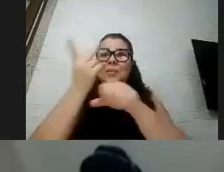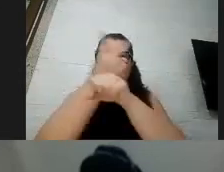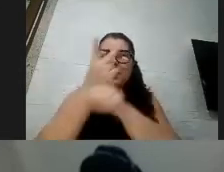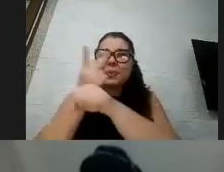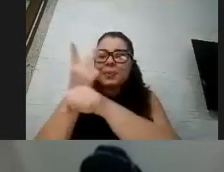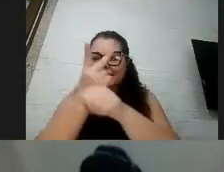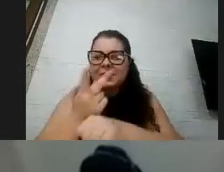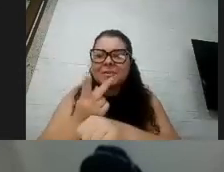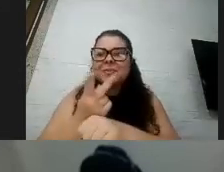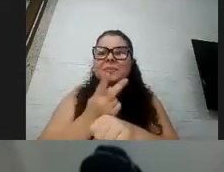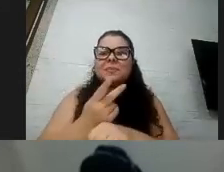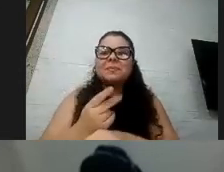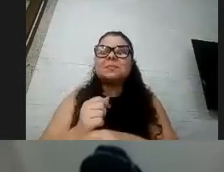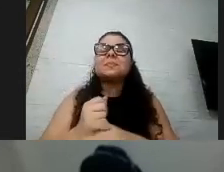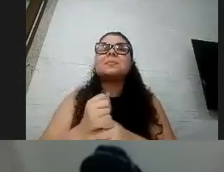Aqui.